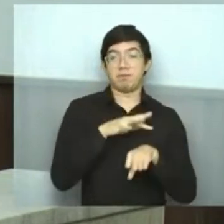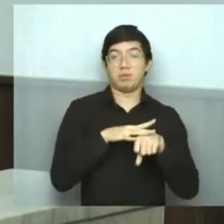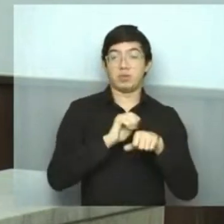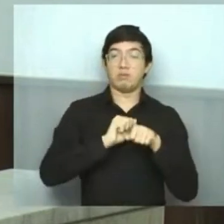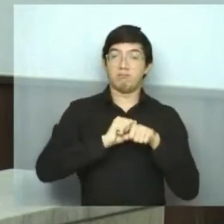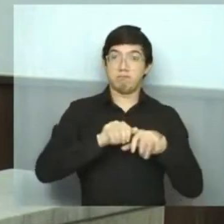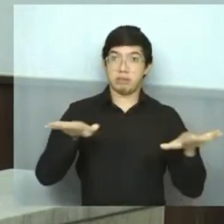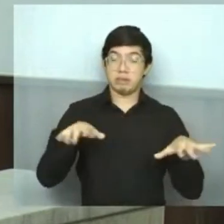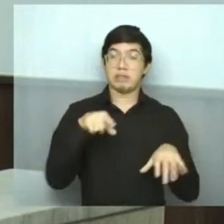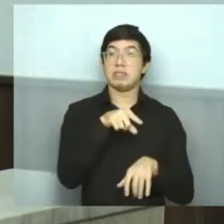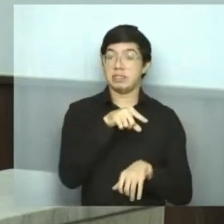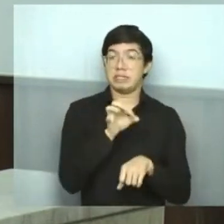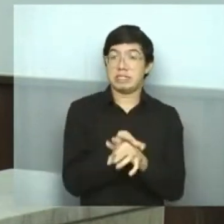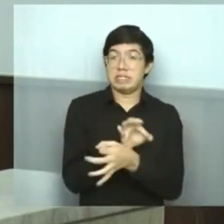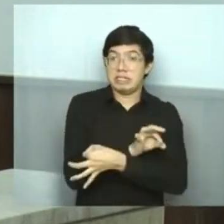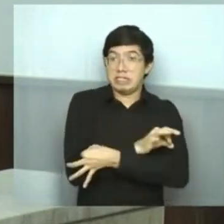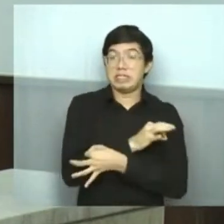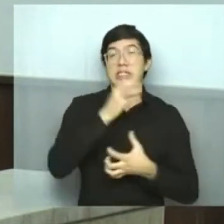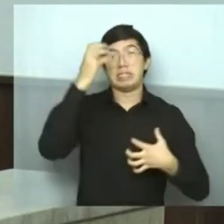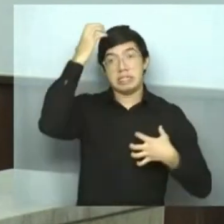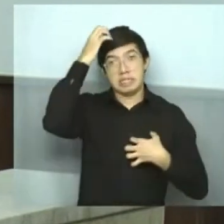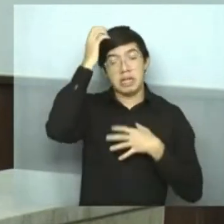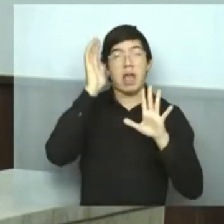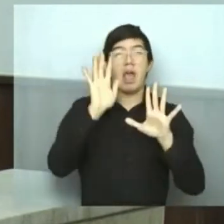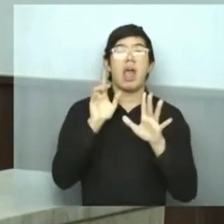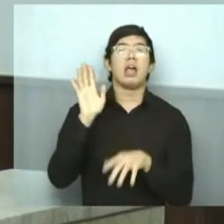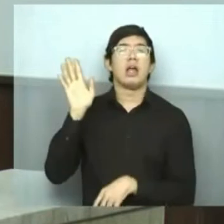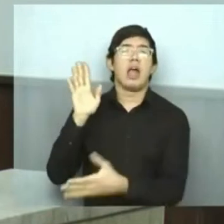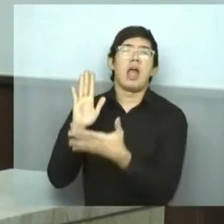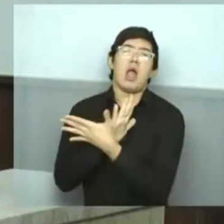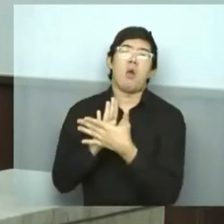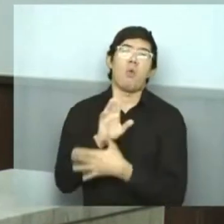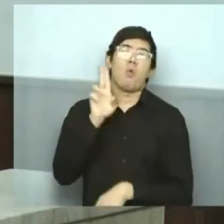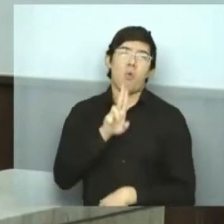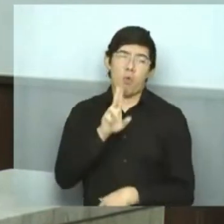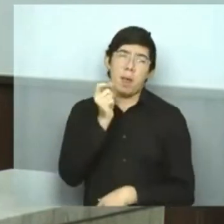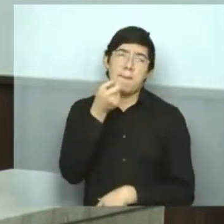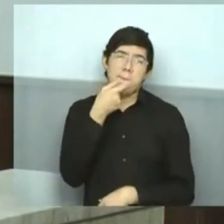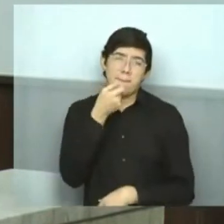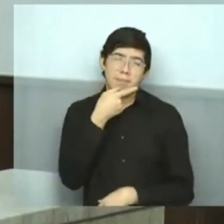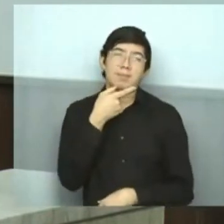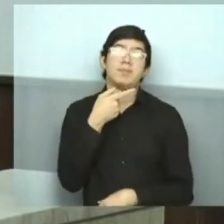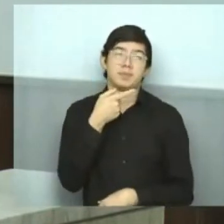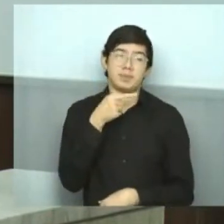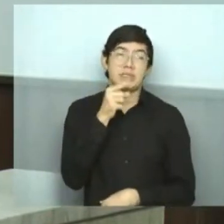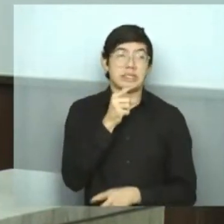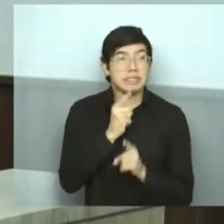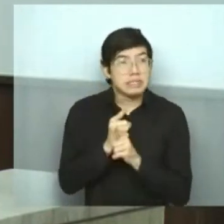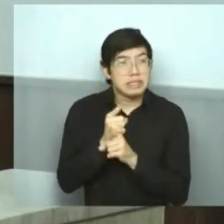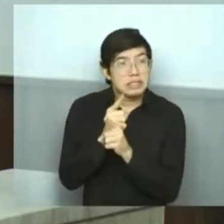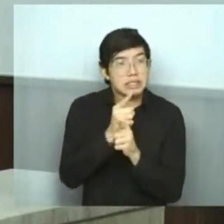referente às condições de medicamentos que já estão sendo usados para os pacientes que tiveram o diagnóstico